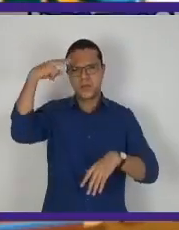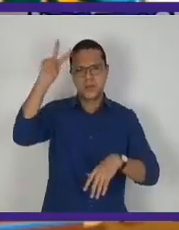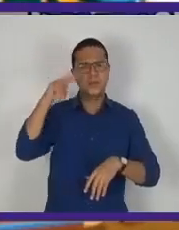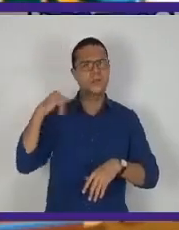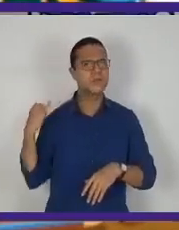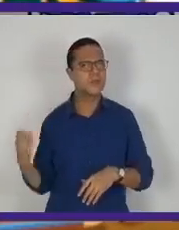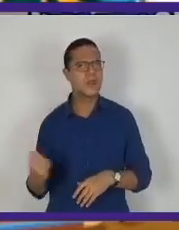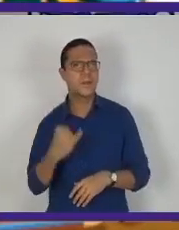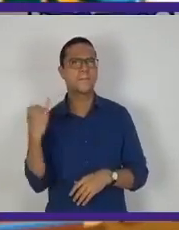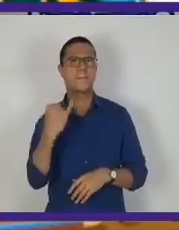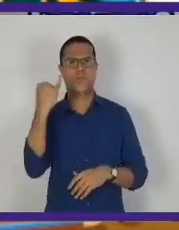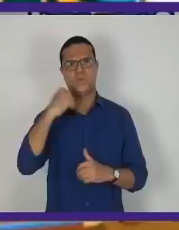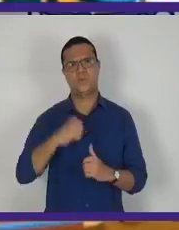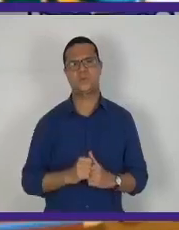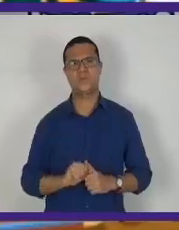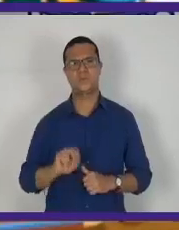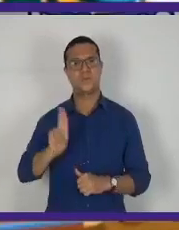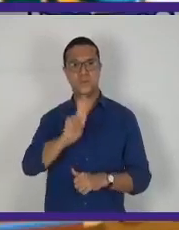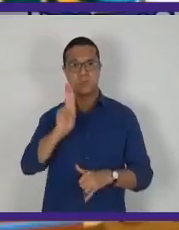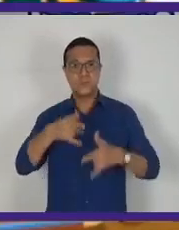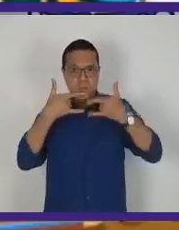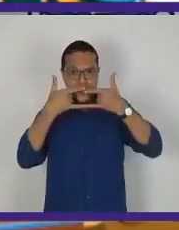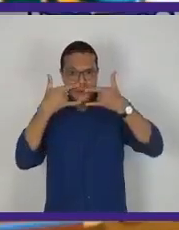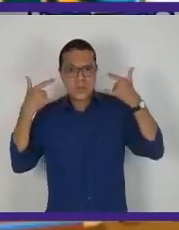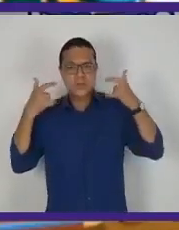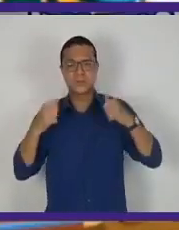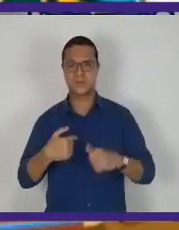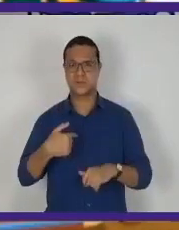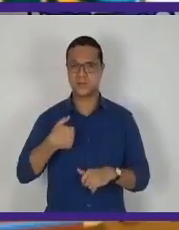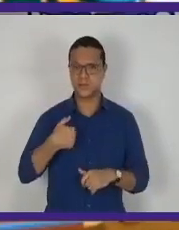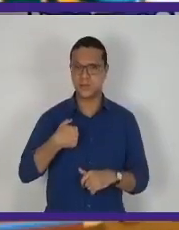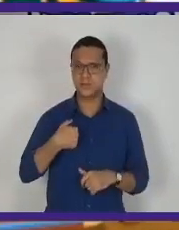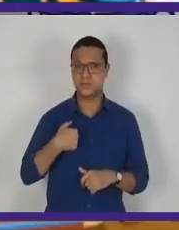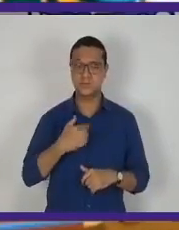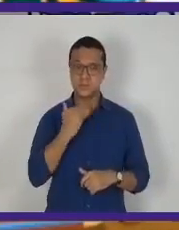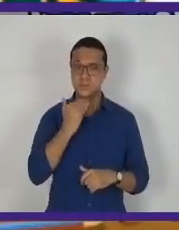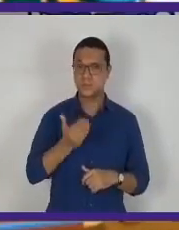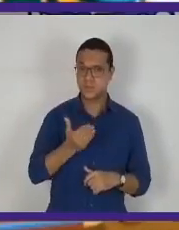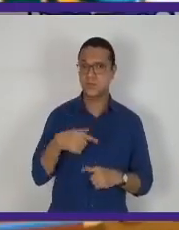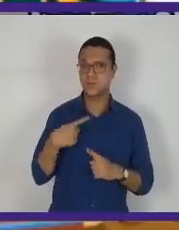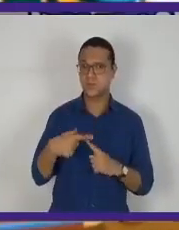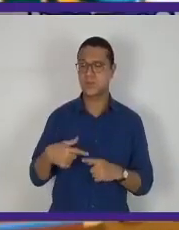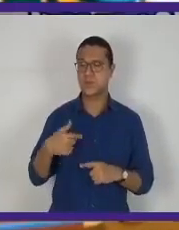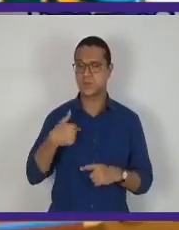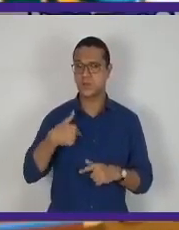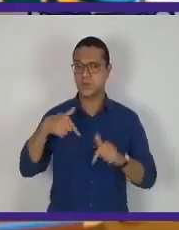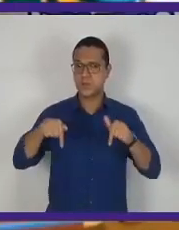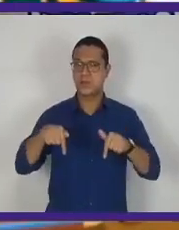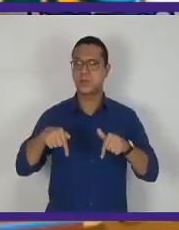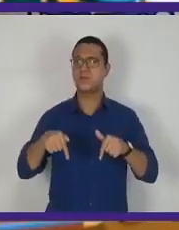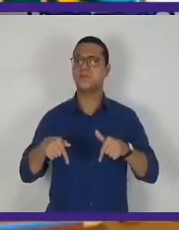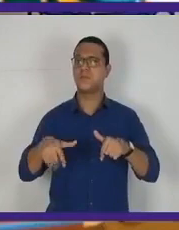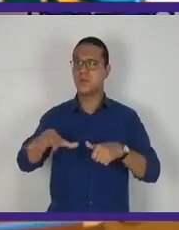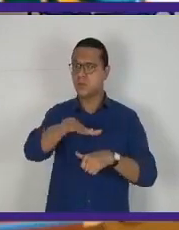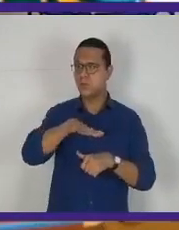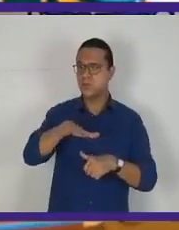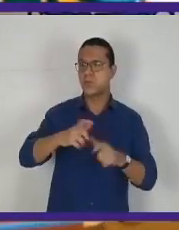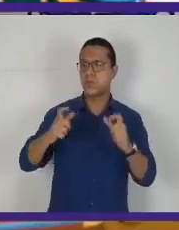a importância do uso da máscara. Eu estou sem a minha, porque eu estou em ambiente